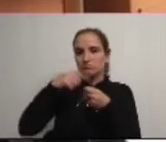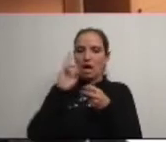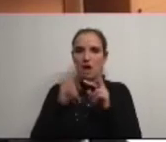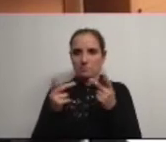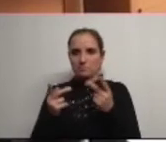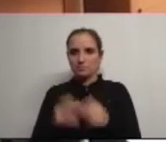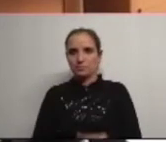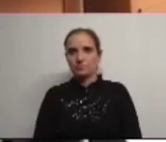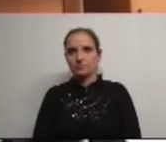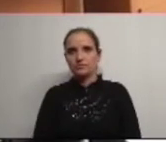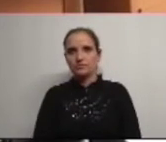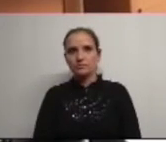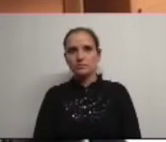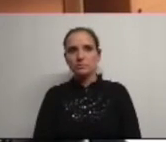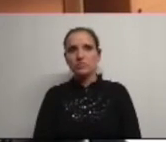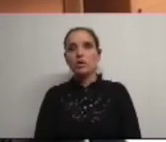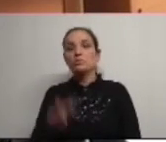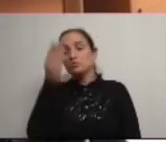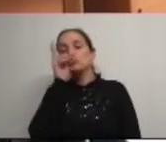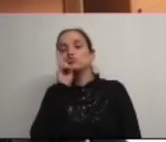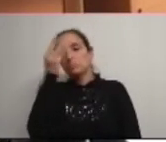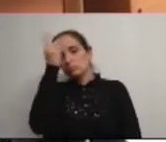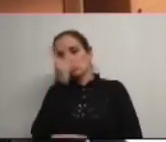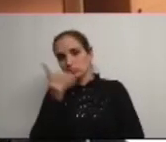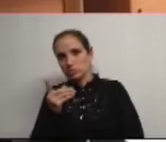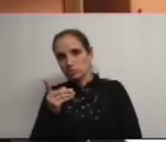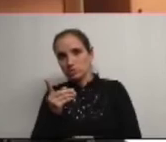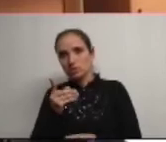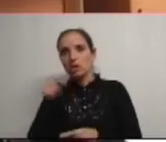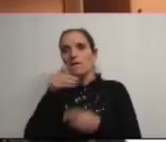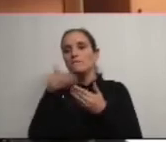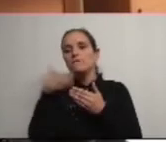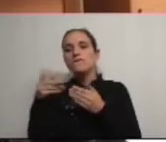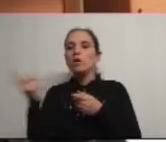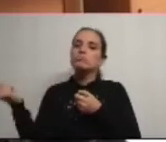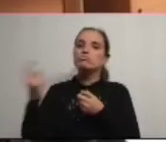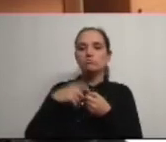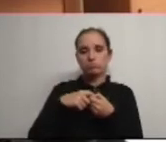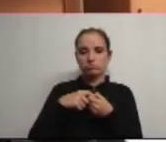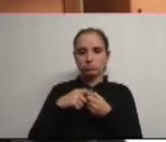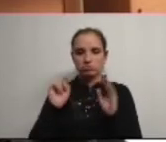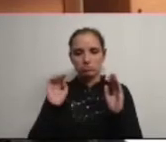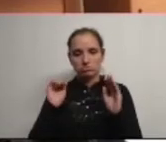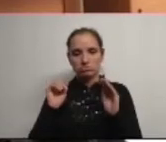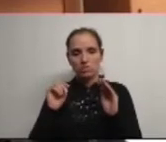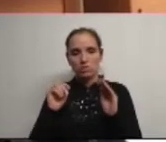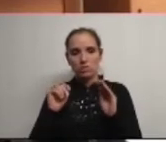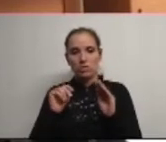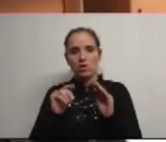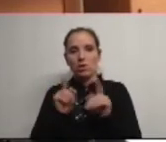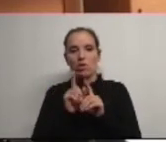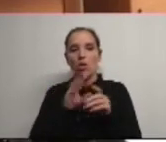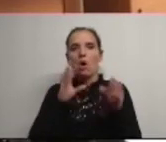o pessoal docente docente sempre esteve fora da nossa perspectiva fazer a sua passagem para os